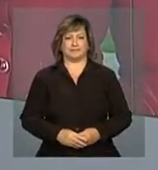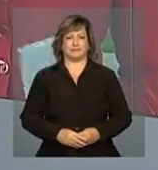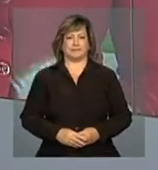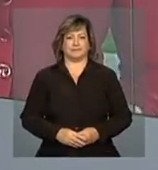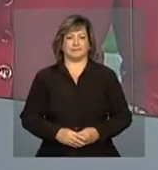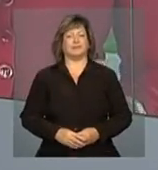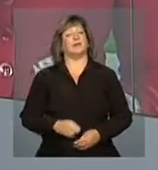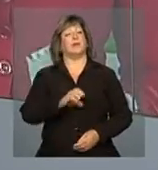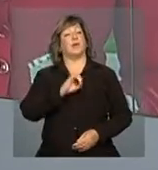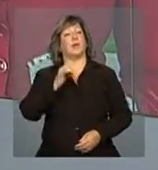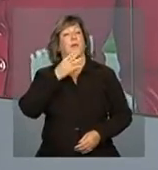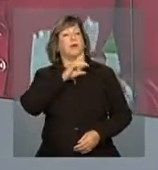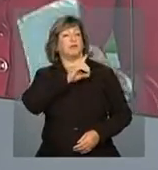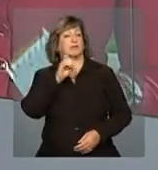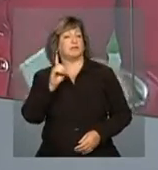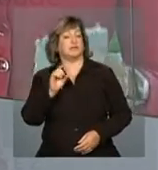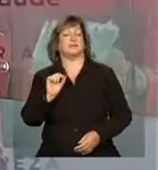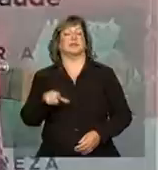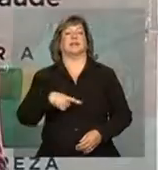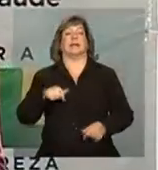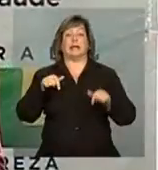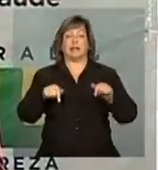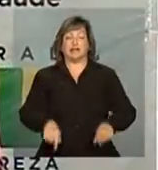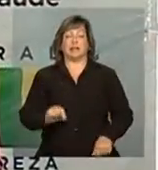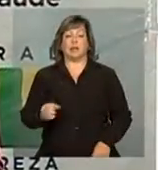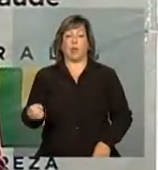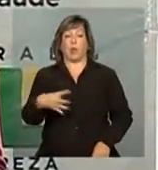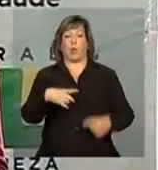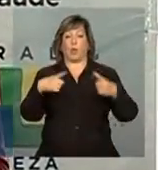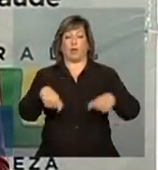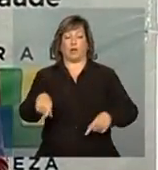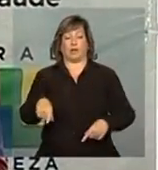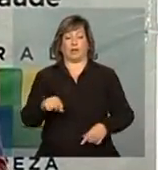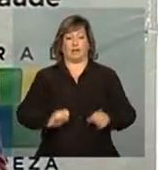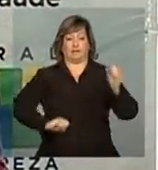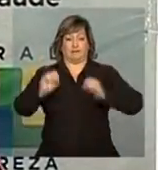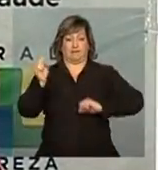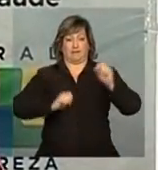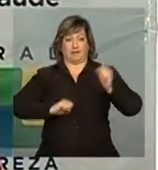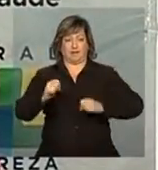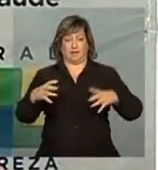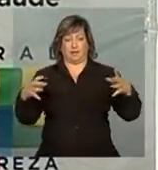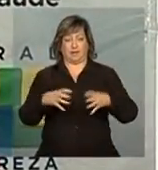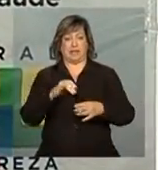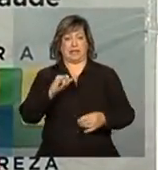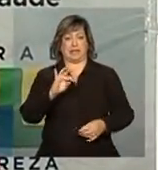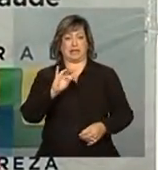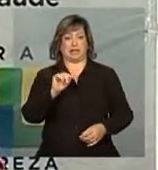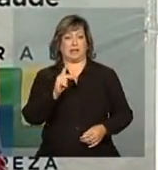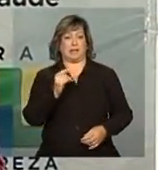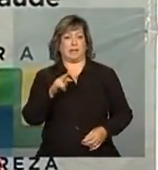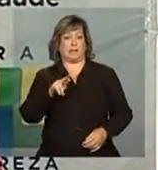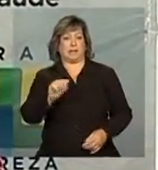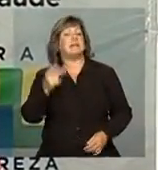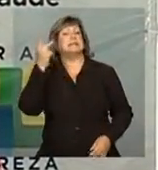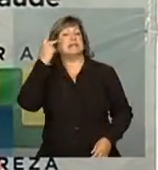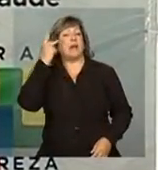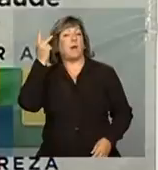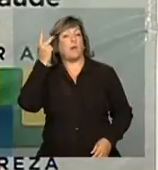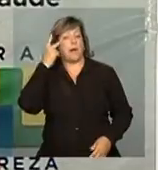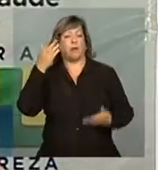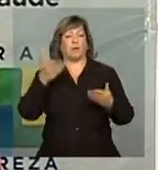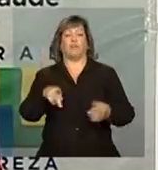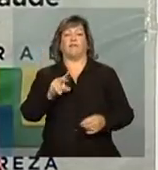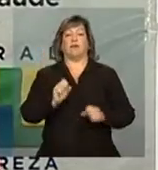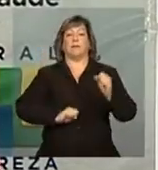Olá, bom dia, Malu. Aqui na nova unidade da fábrica no Complexo Industrial de Itapira, em São Paulo, vão ser produzidos